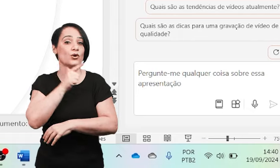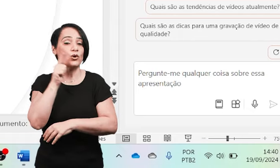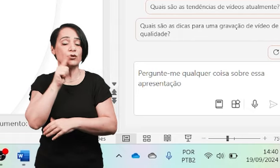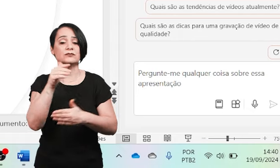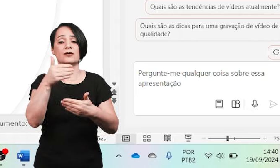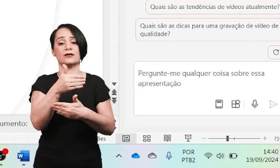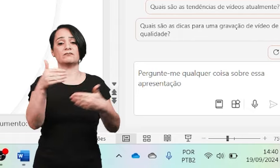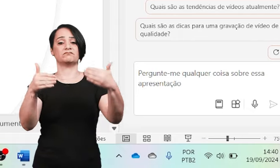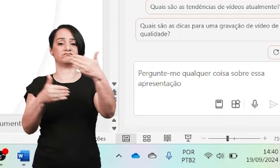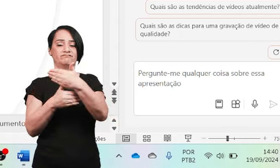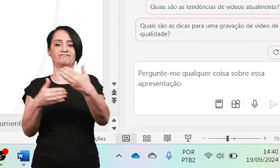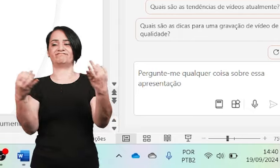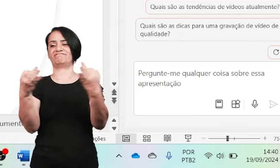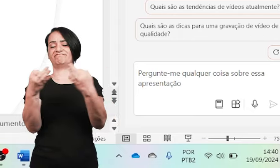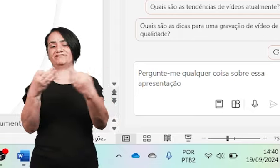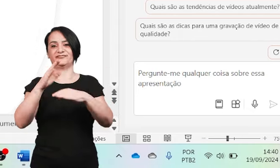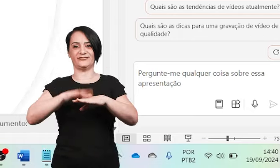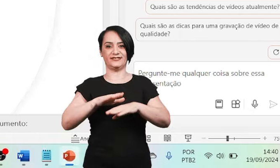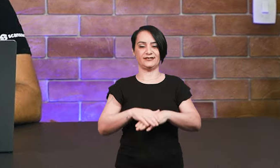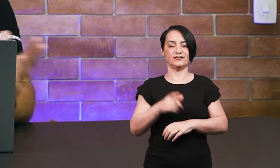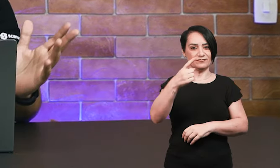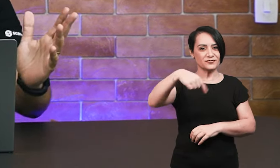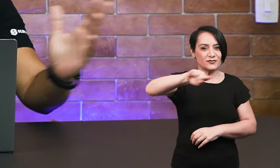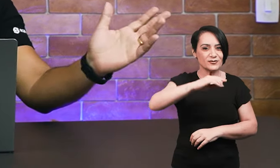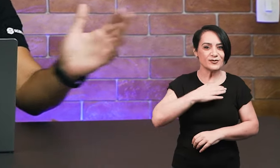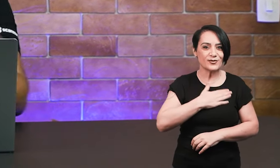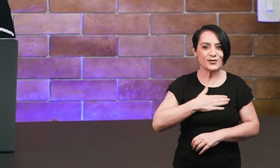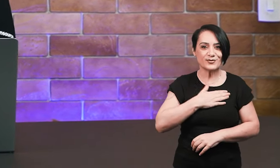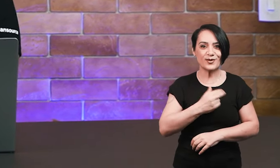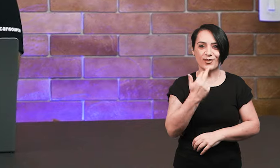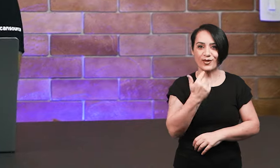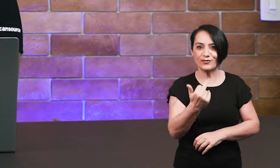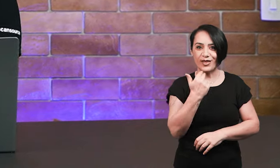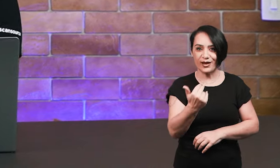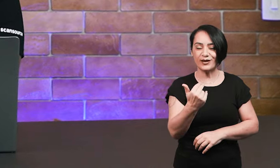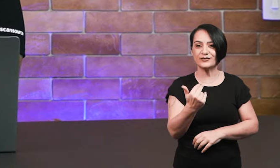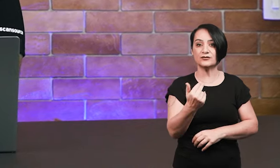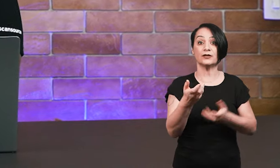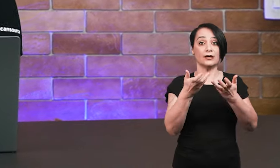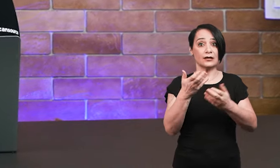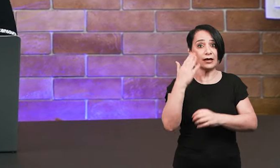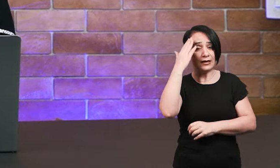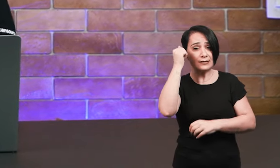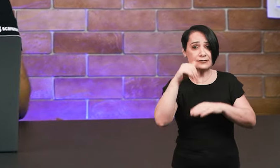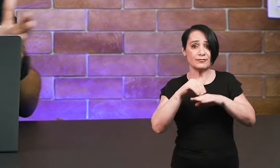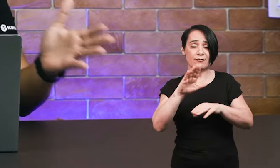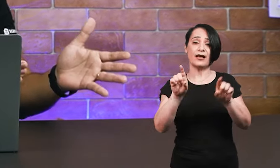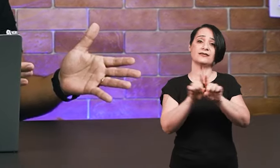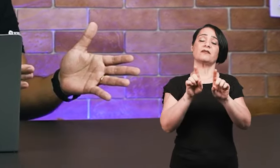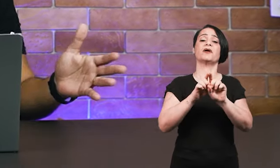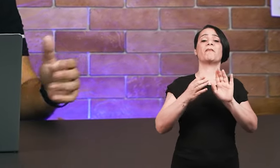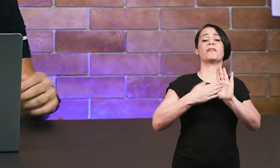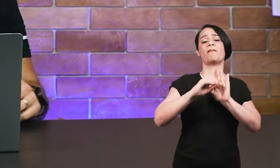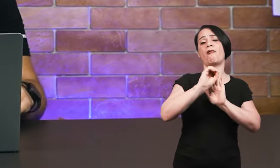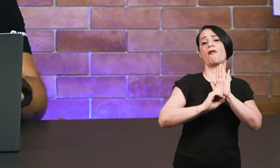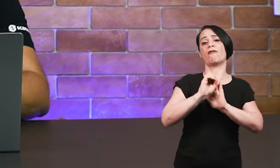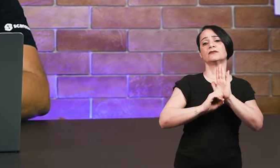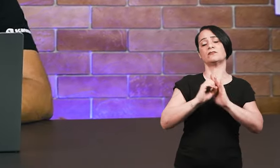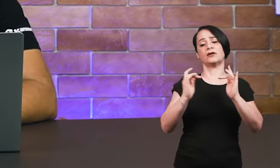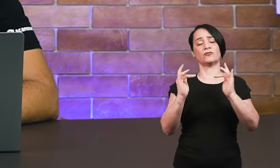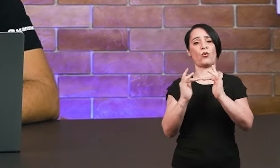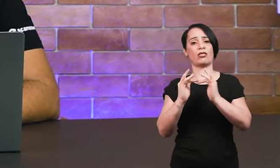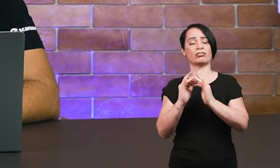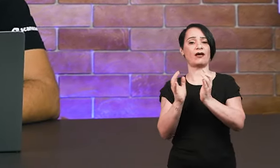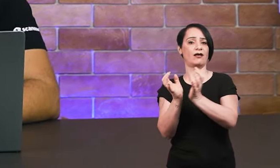conseguir fazer uma apresentação sensacional. E aí, gostaram das novidades? Se vocês quiserem saber mais e até obter uma proposta,